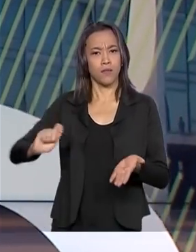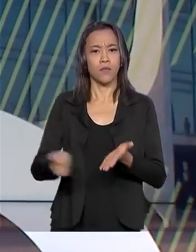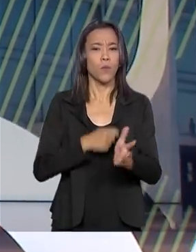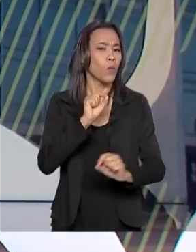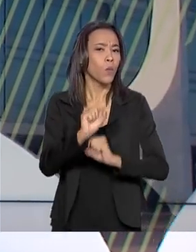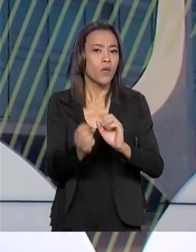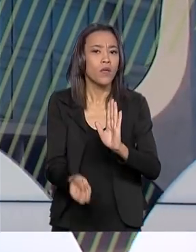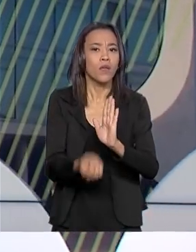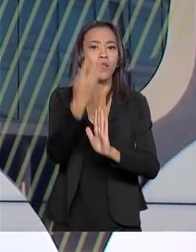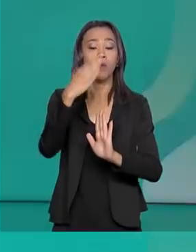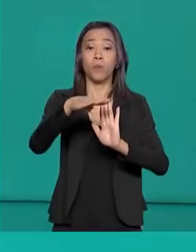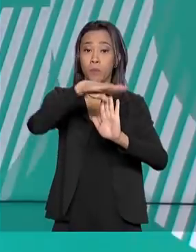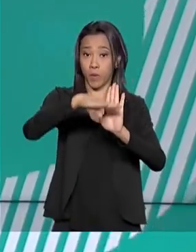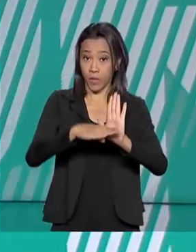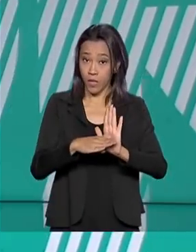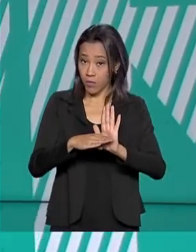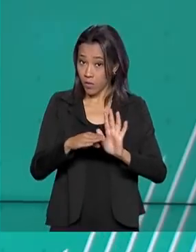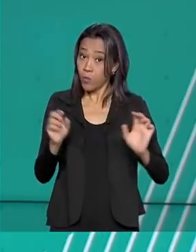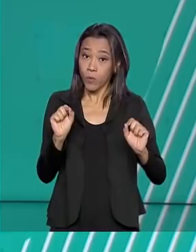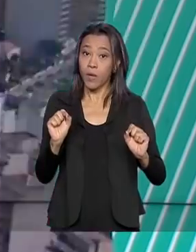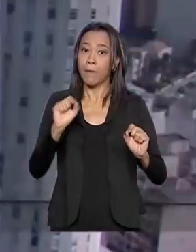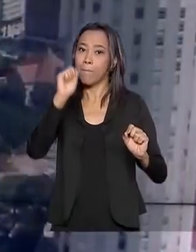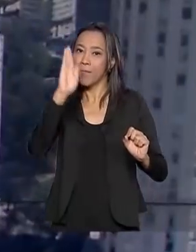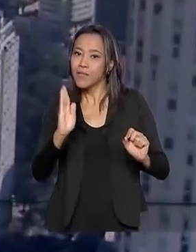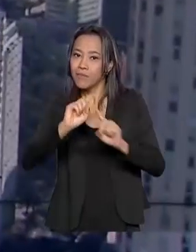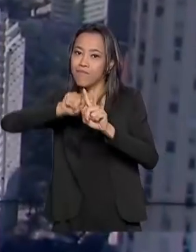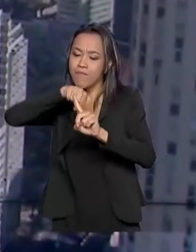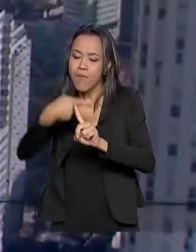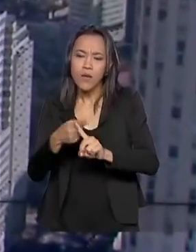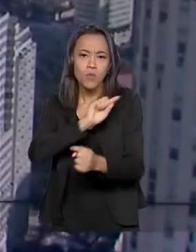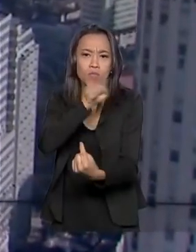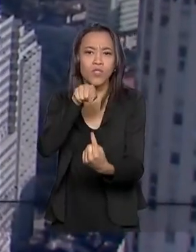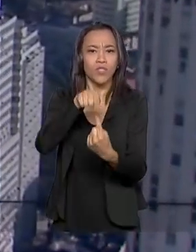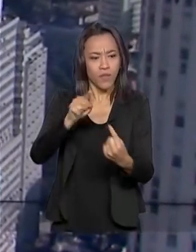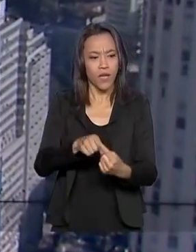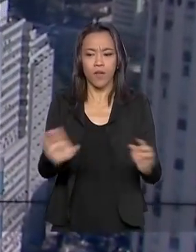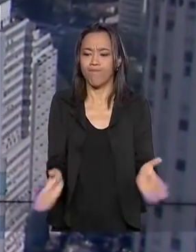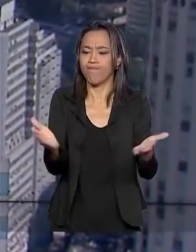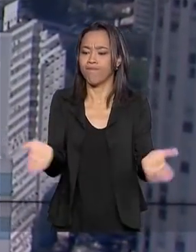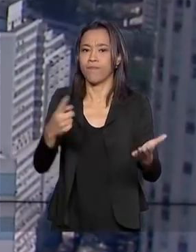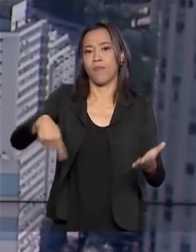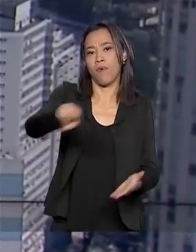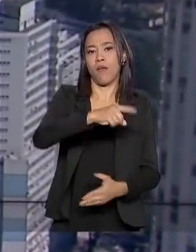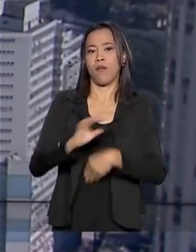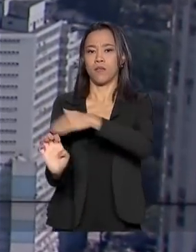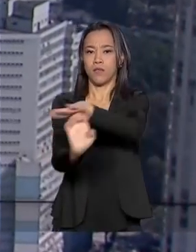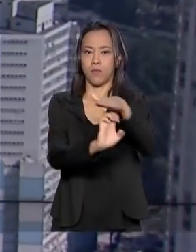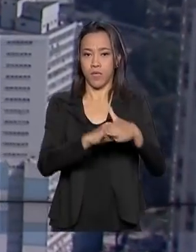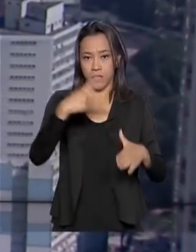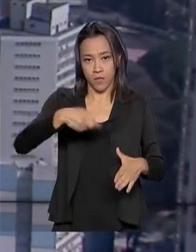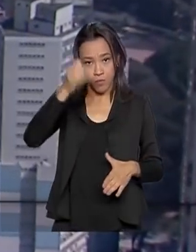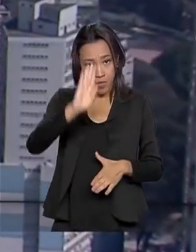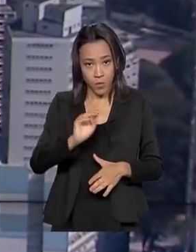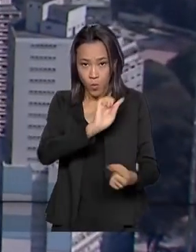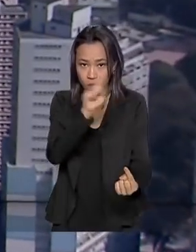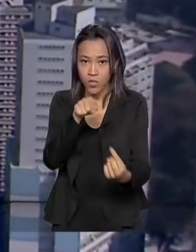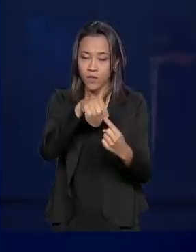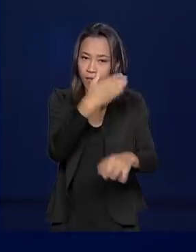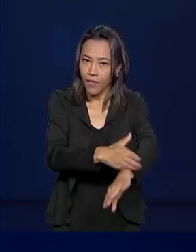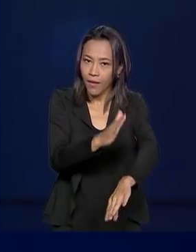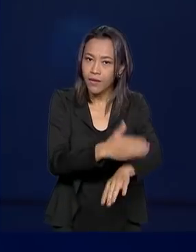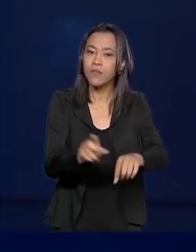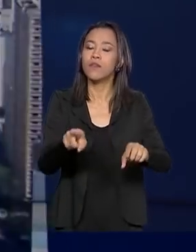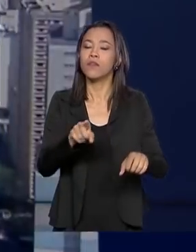cria o programa Brasil Mais. O governo quer aumentar a eficiência das empresas brasileiras por meio de capacitação técnica e